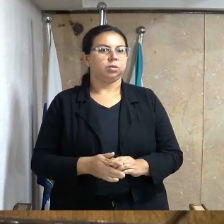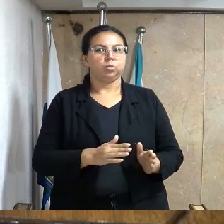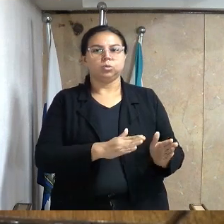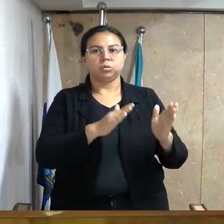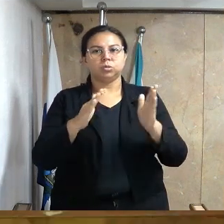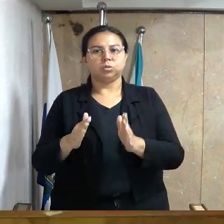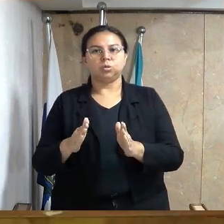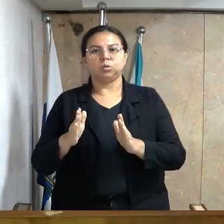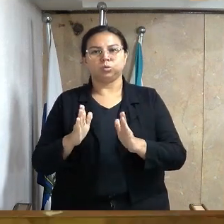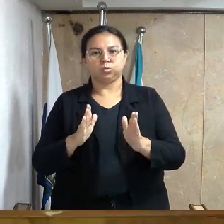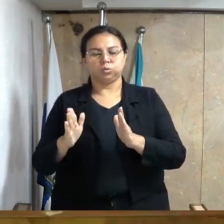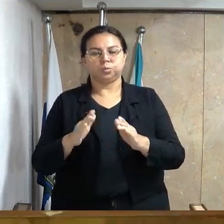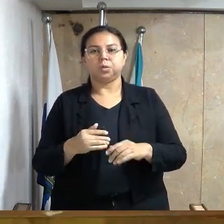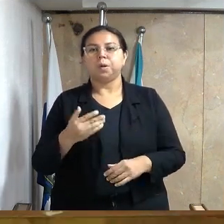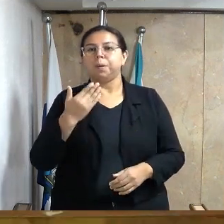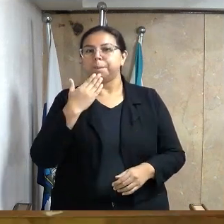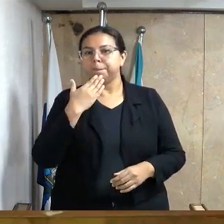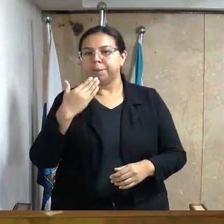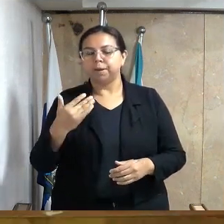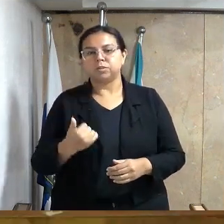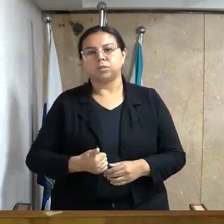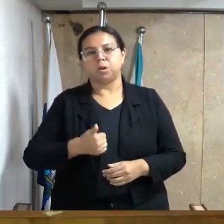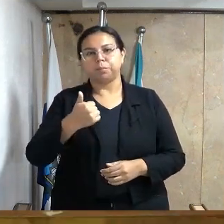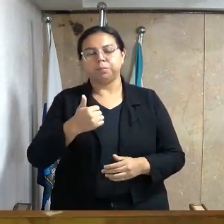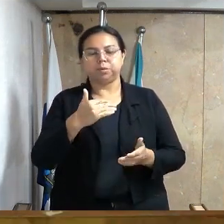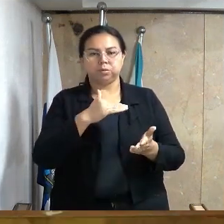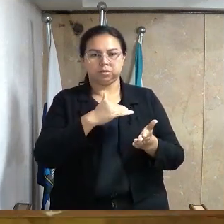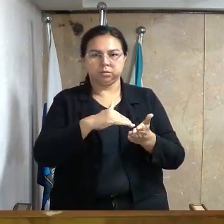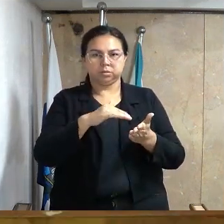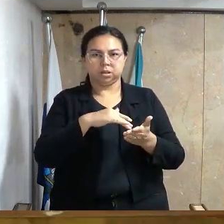momento. Peço ao primeiro secretário que faça a verificação de quórum.